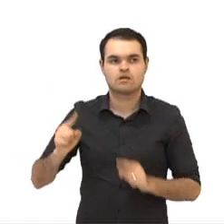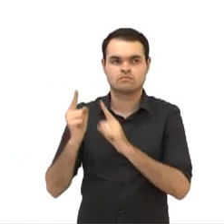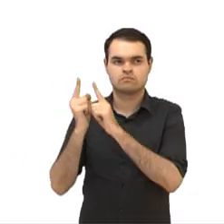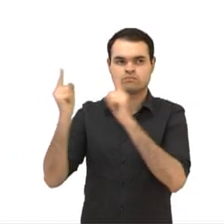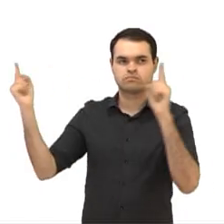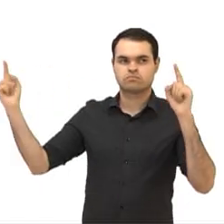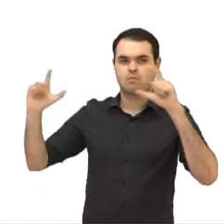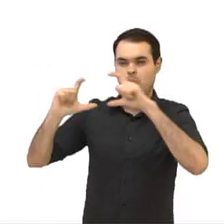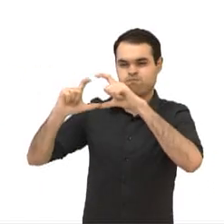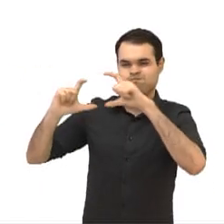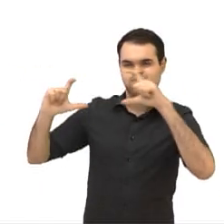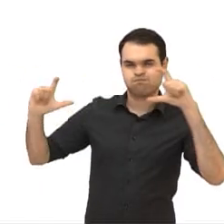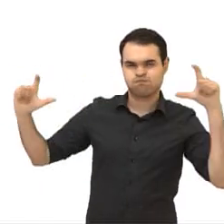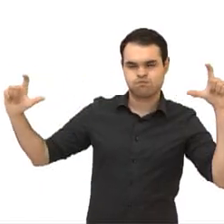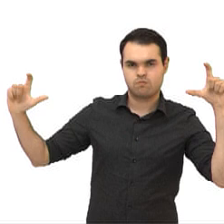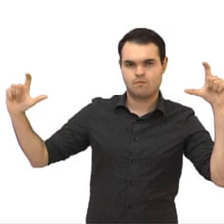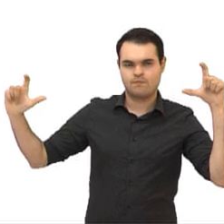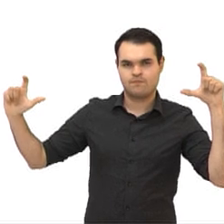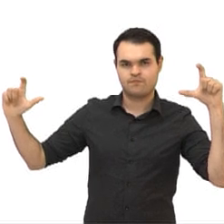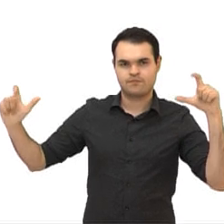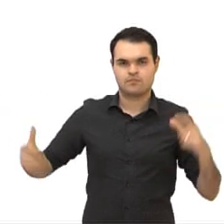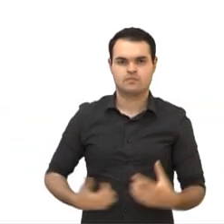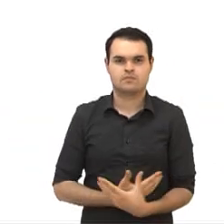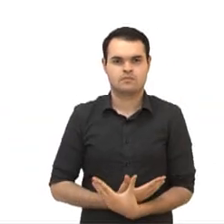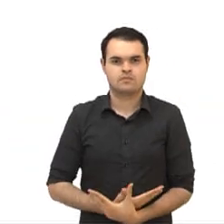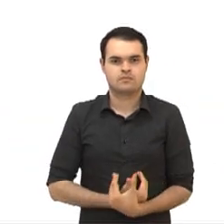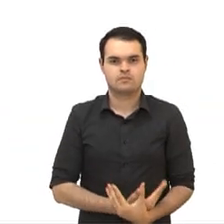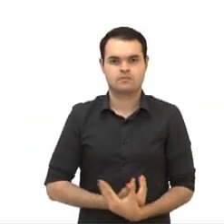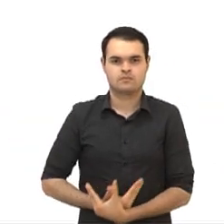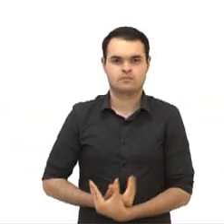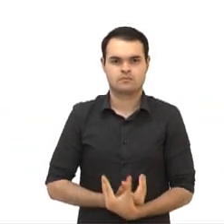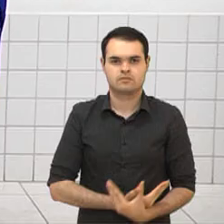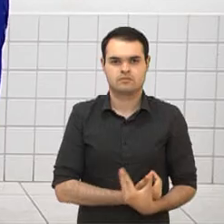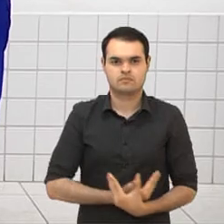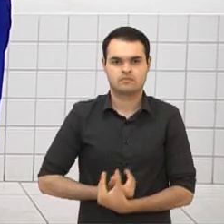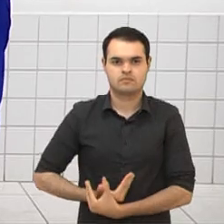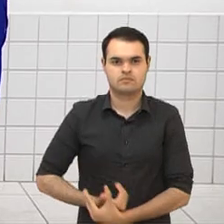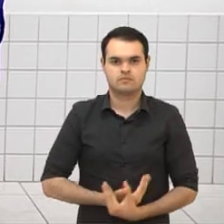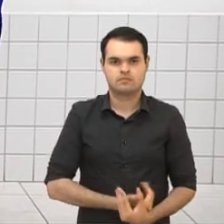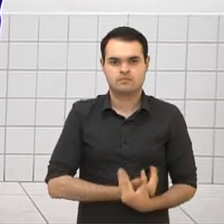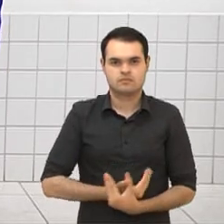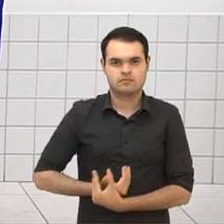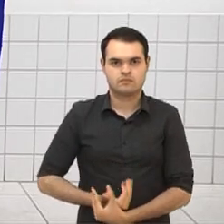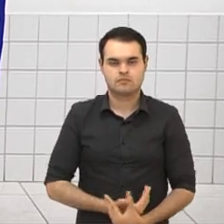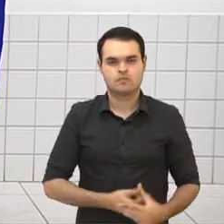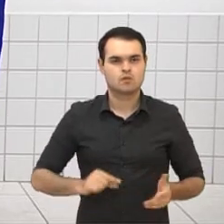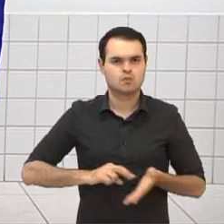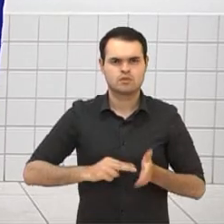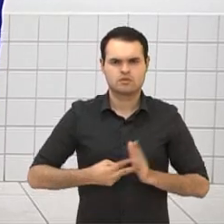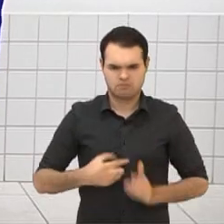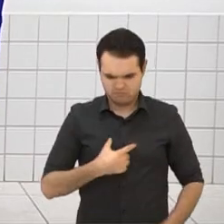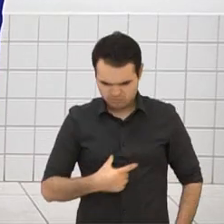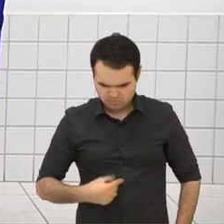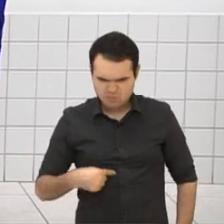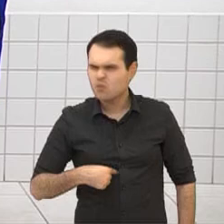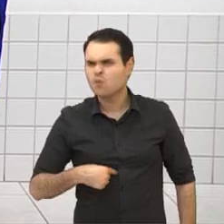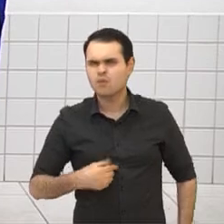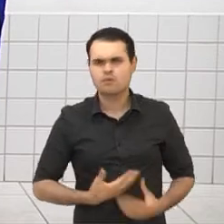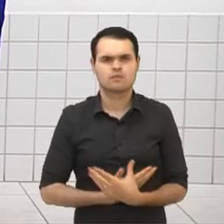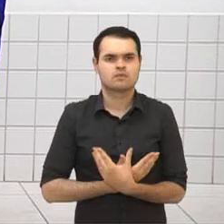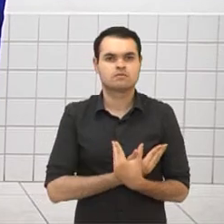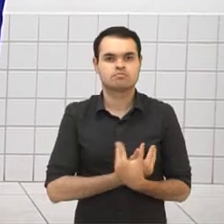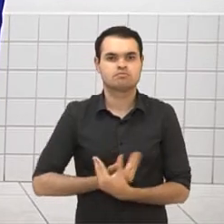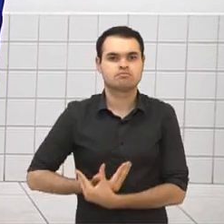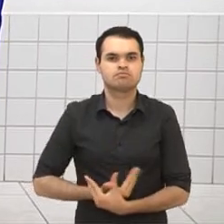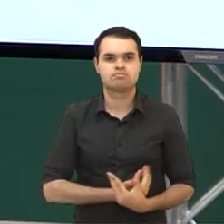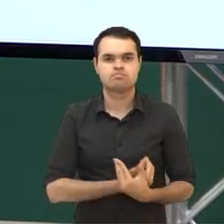butterflies in my stomach. Nós sabemos que butterflies significa o quê, teacher? Borboletas. Borboletas. No meu estômago. O